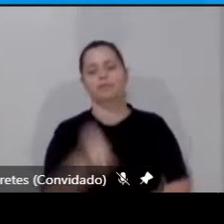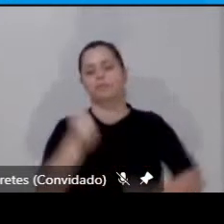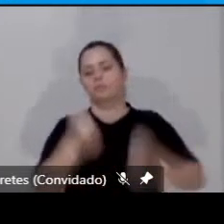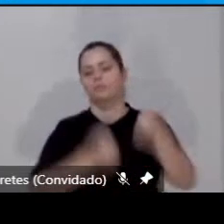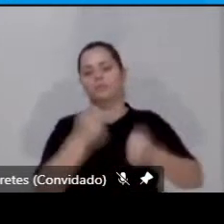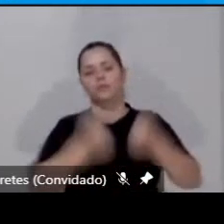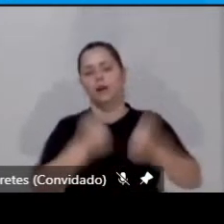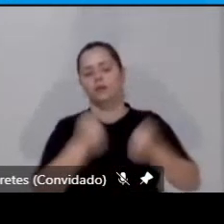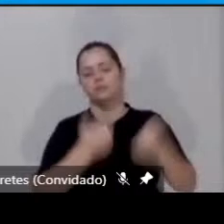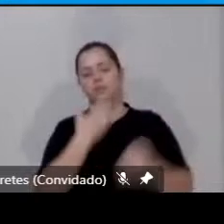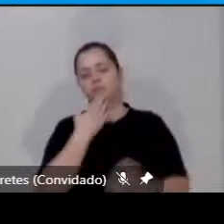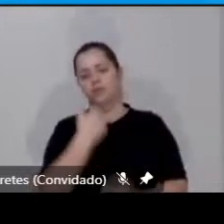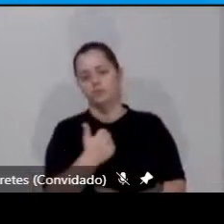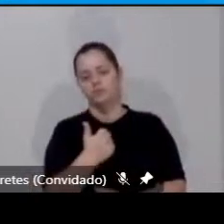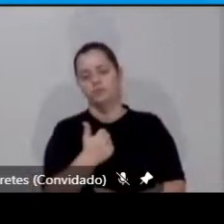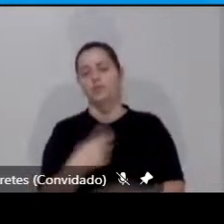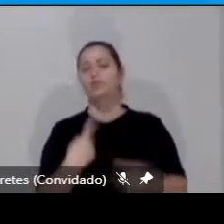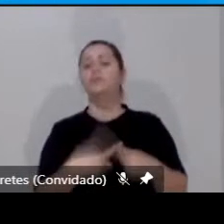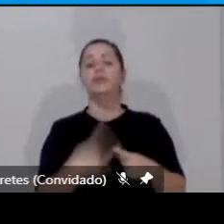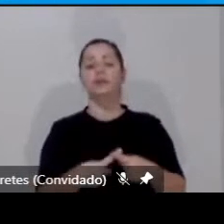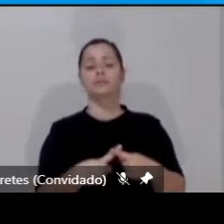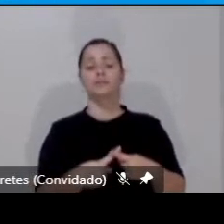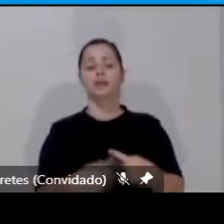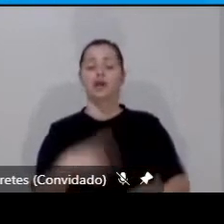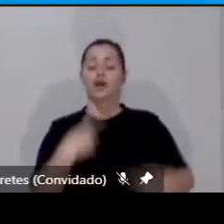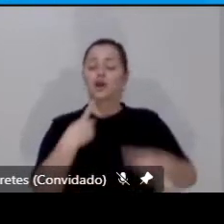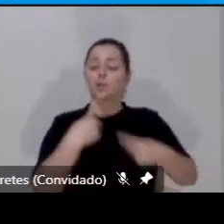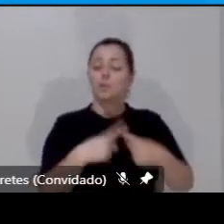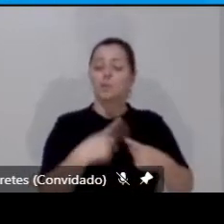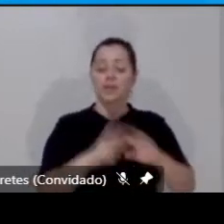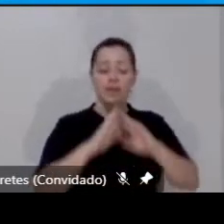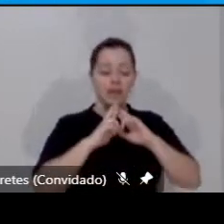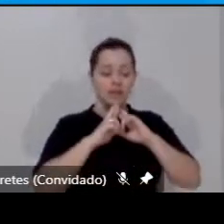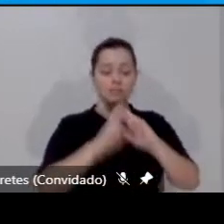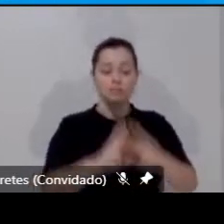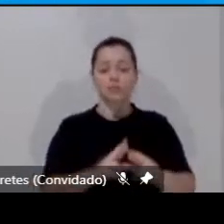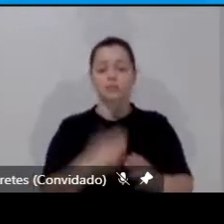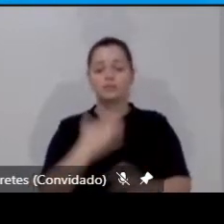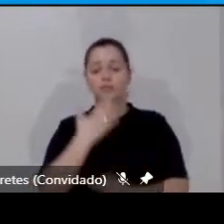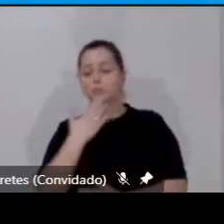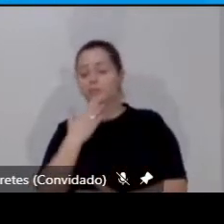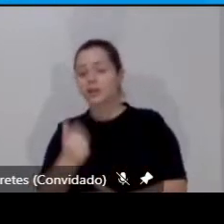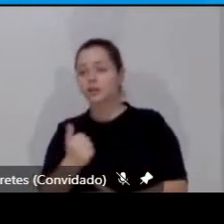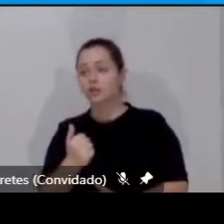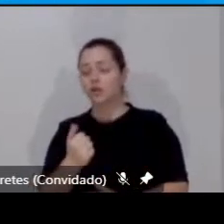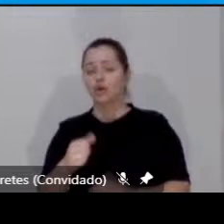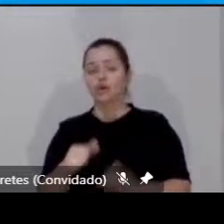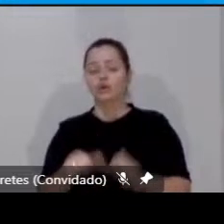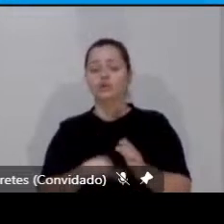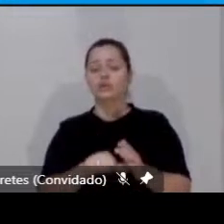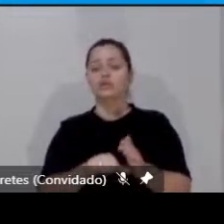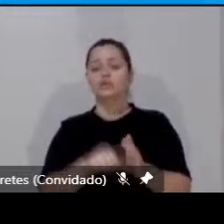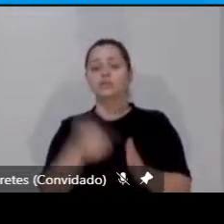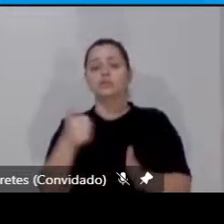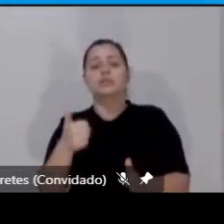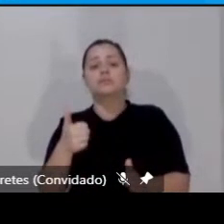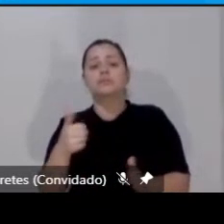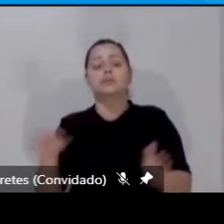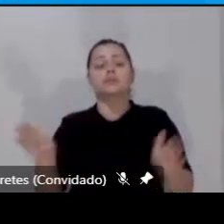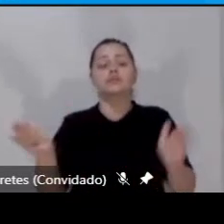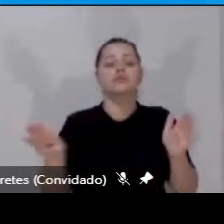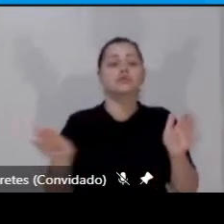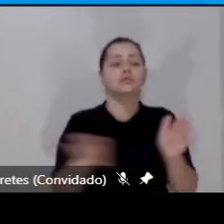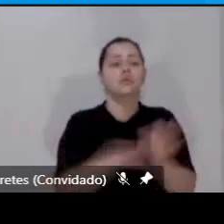Por quê? porque é quem responde a esse princípio, esse voluntarismo,